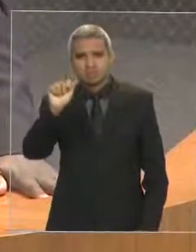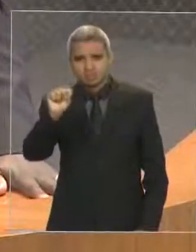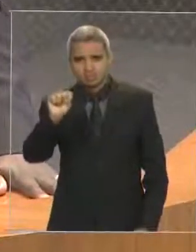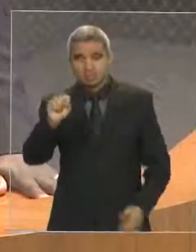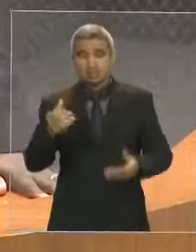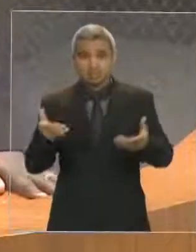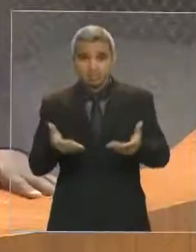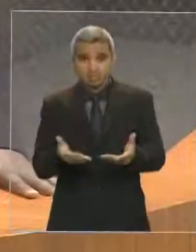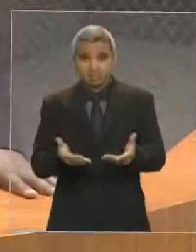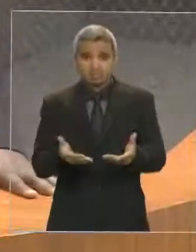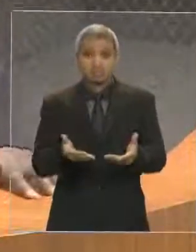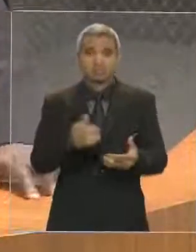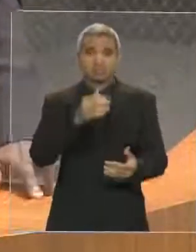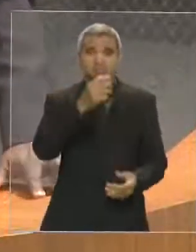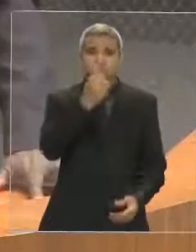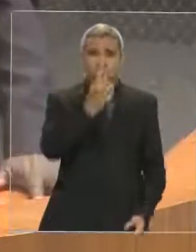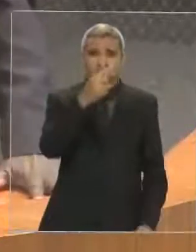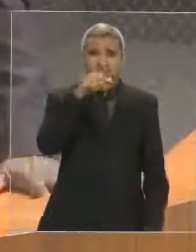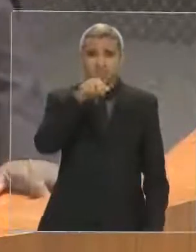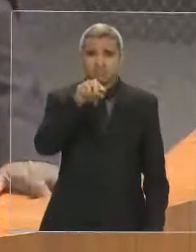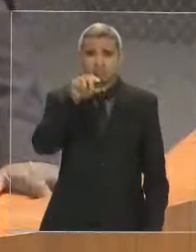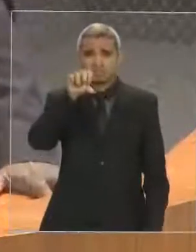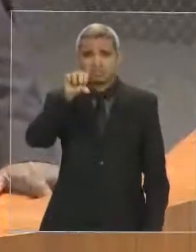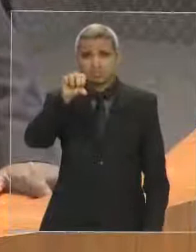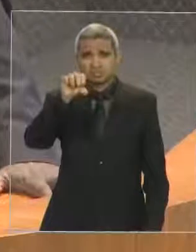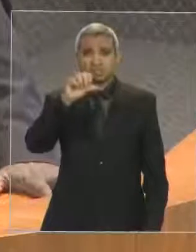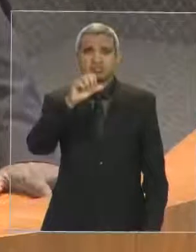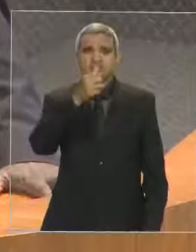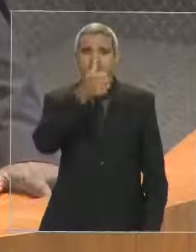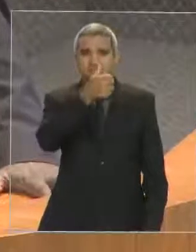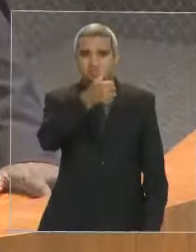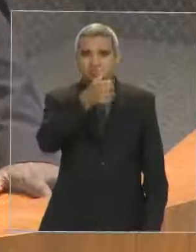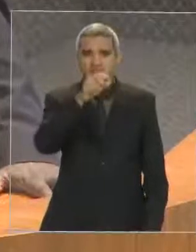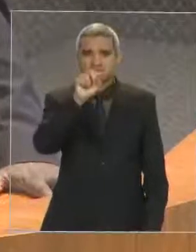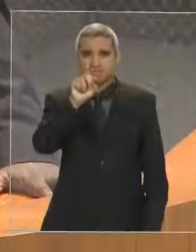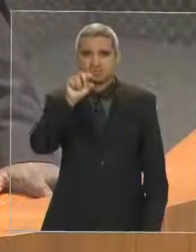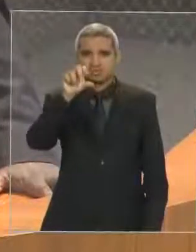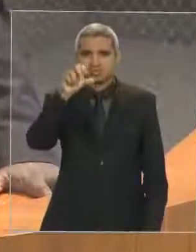.196 vagas.